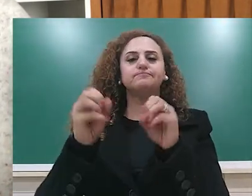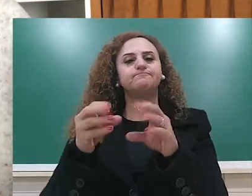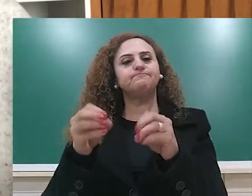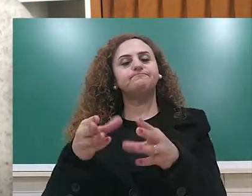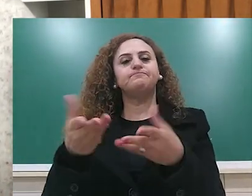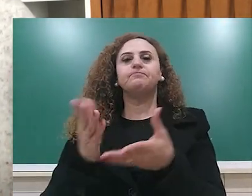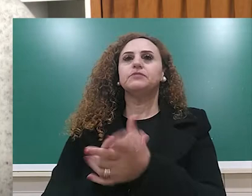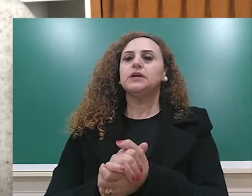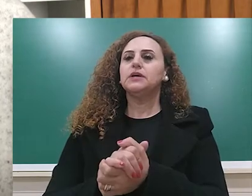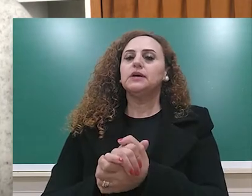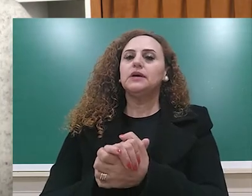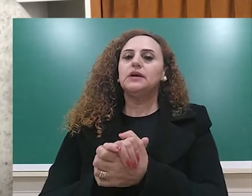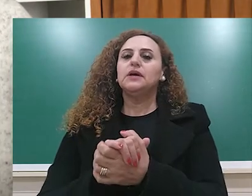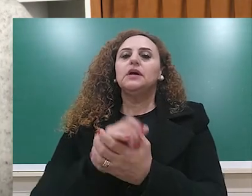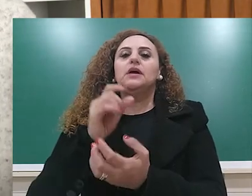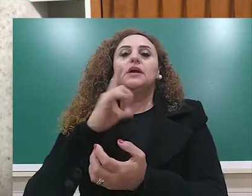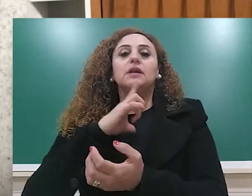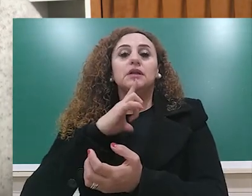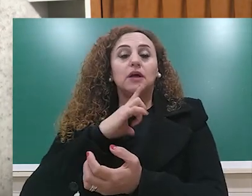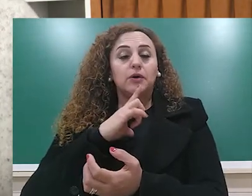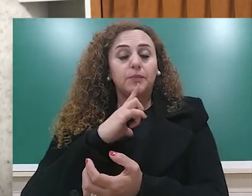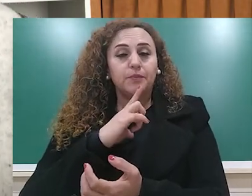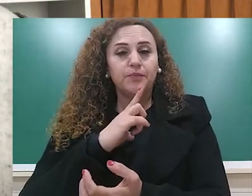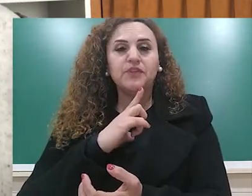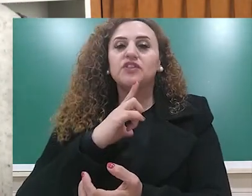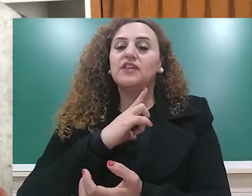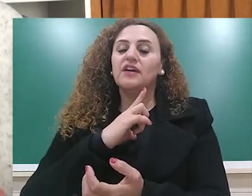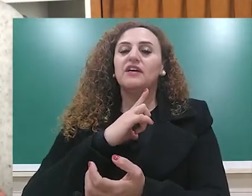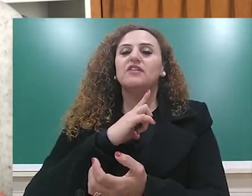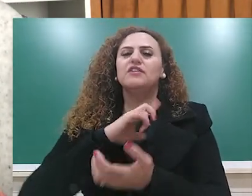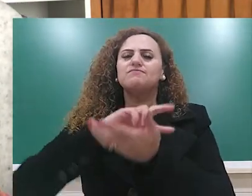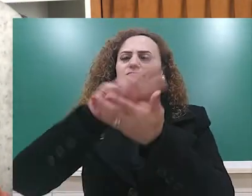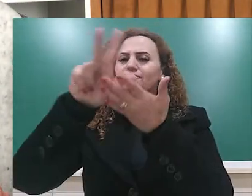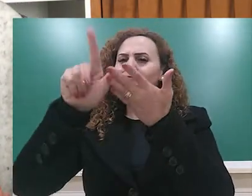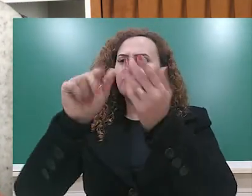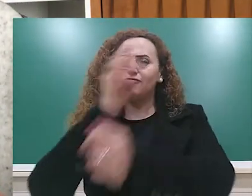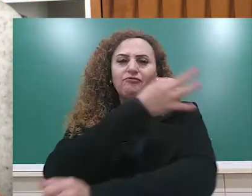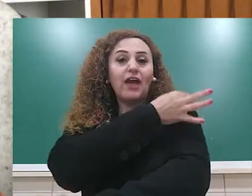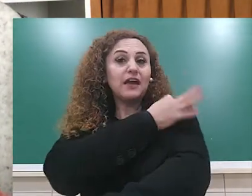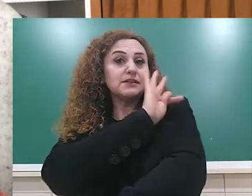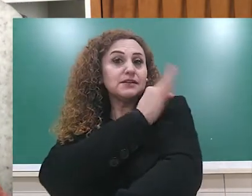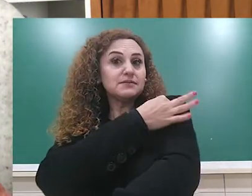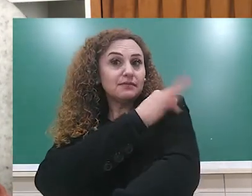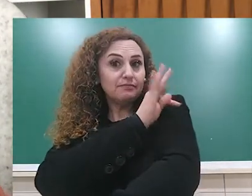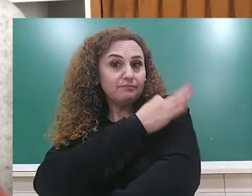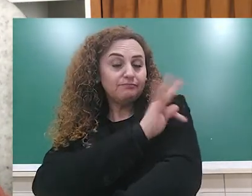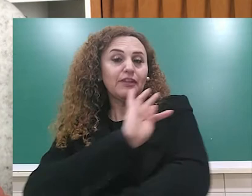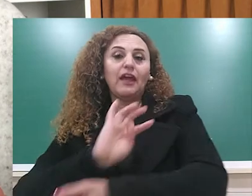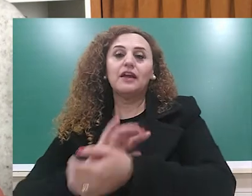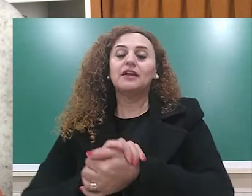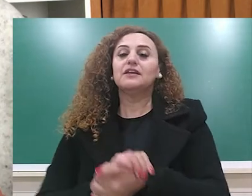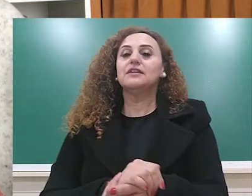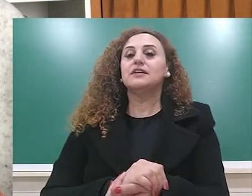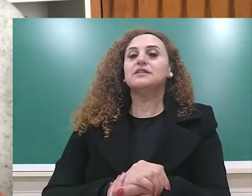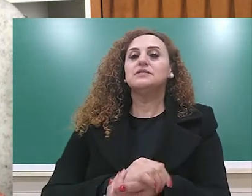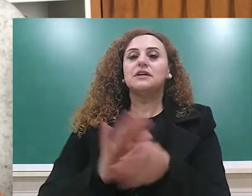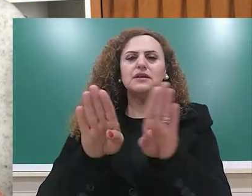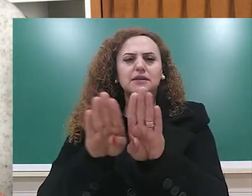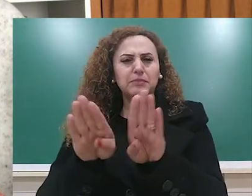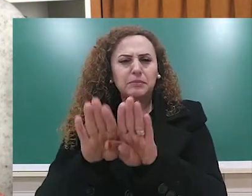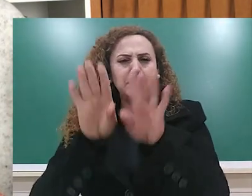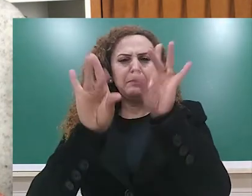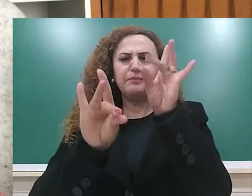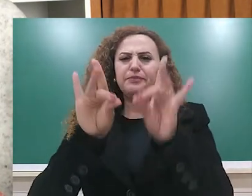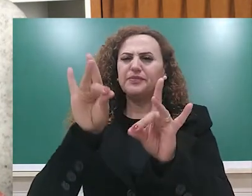costumes europeus. Bom, eles vão utilizar diversas técnicas, mas entre elas se destaca a criação de